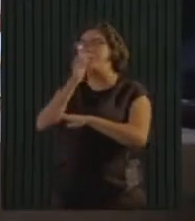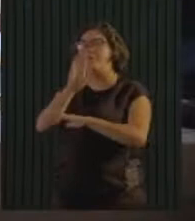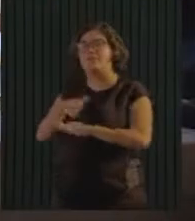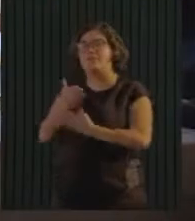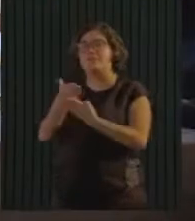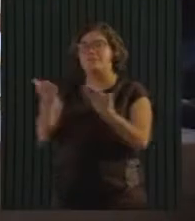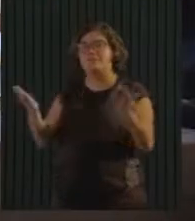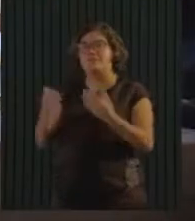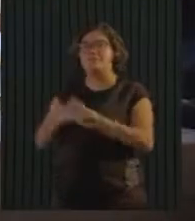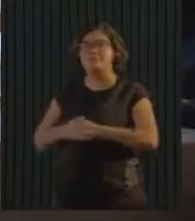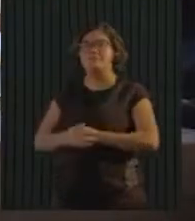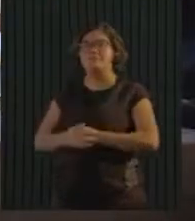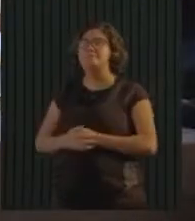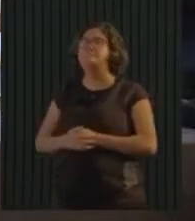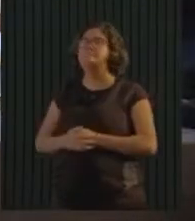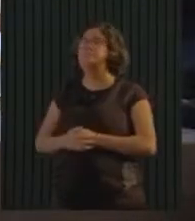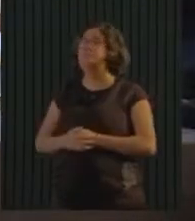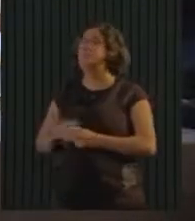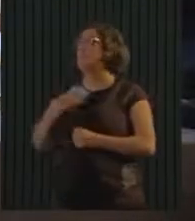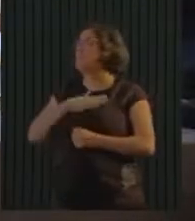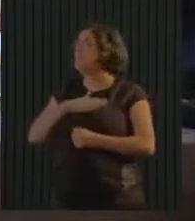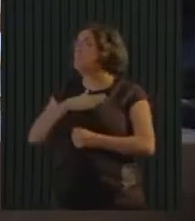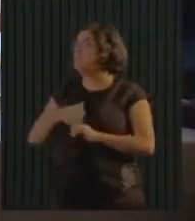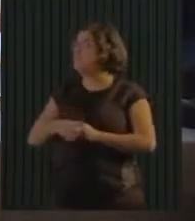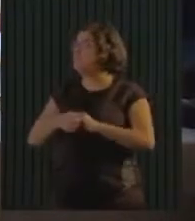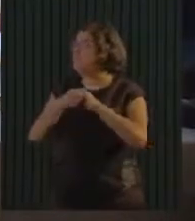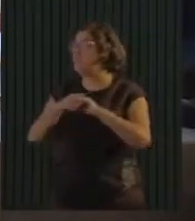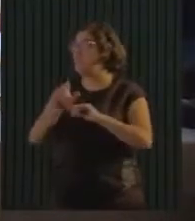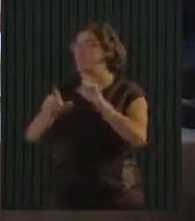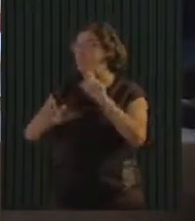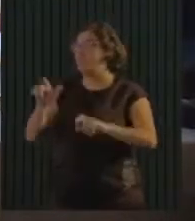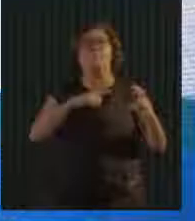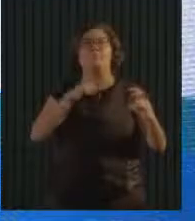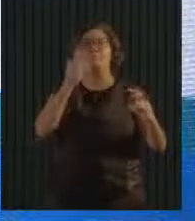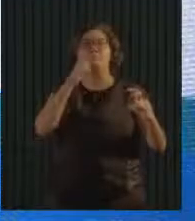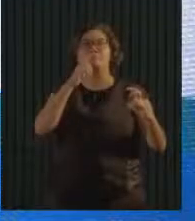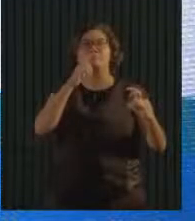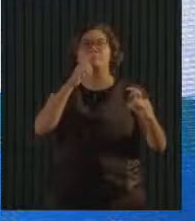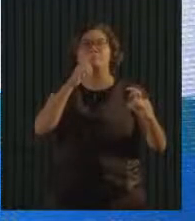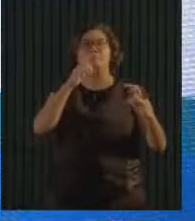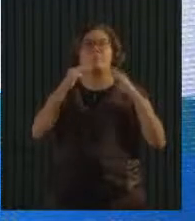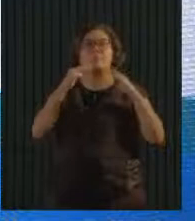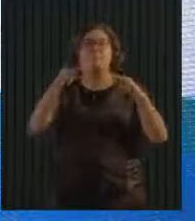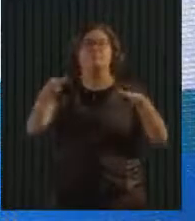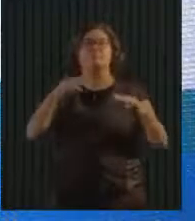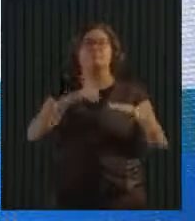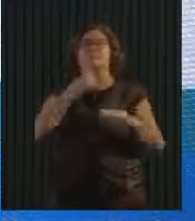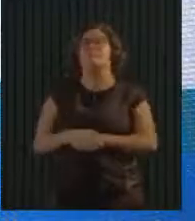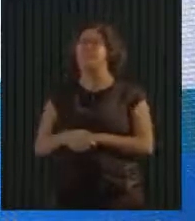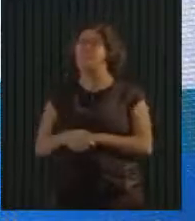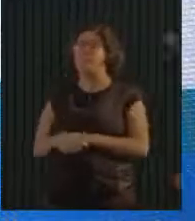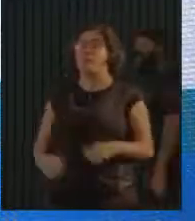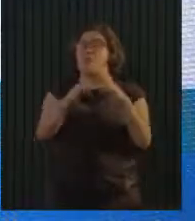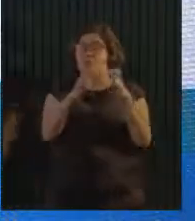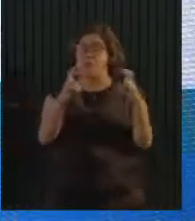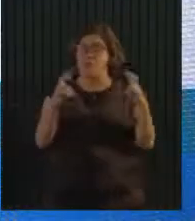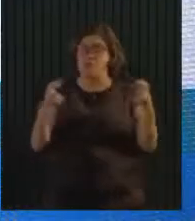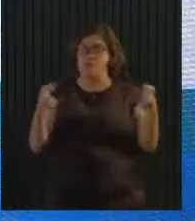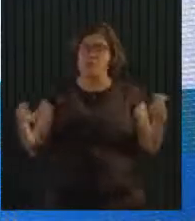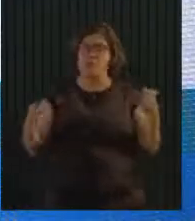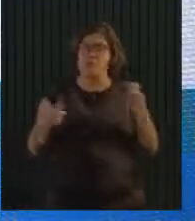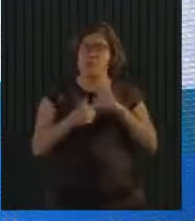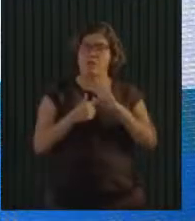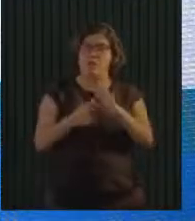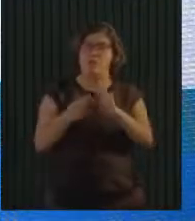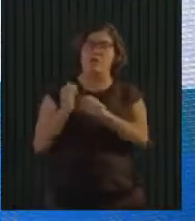boa tarde a todos. Gostaria de saudar em casa também 2030. Florianópolis tem se destacado